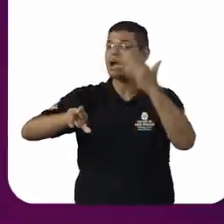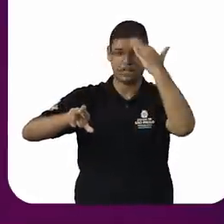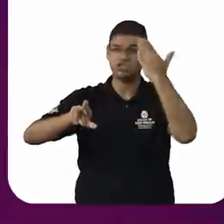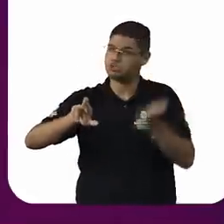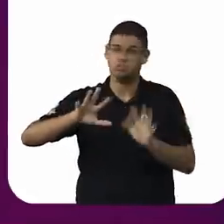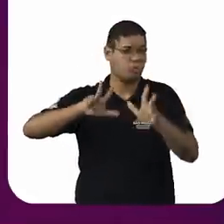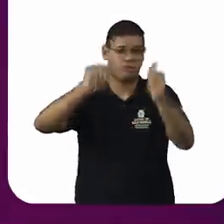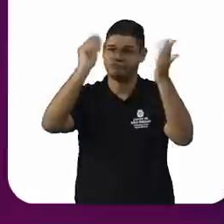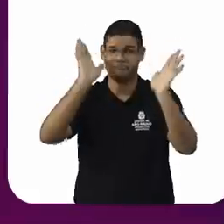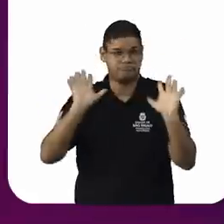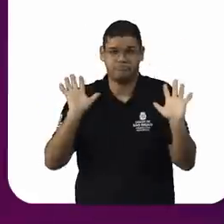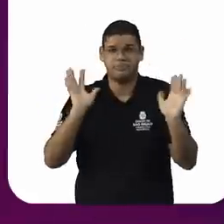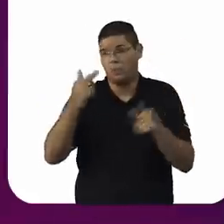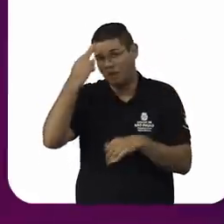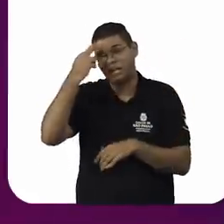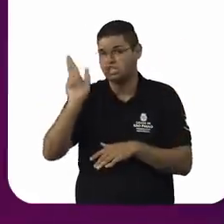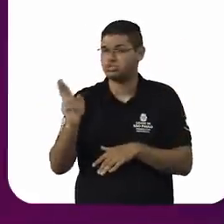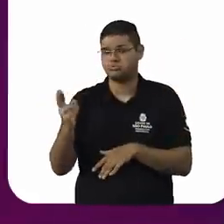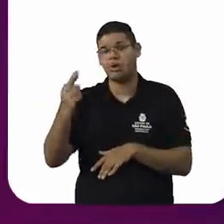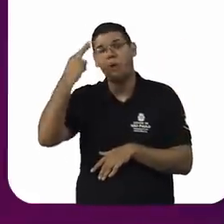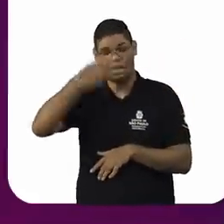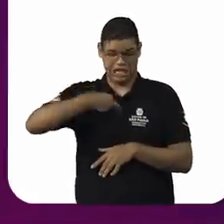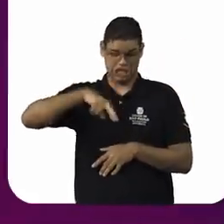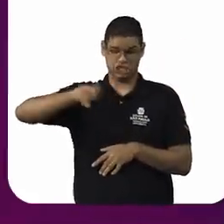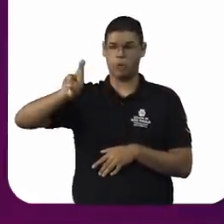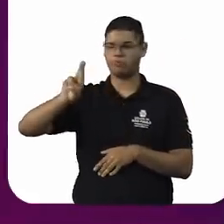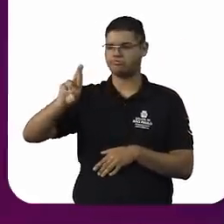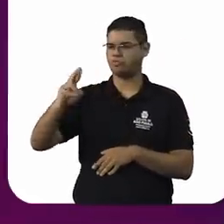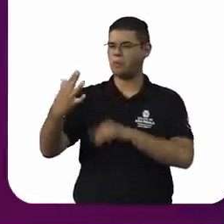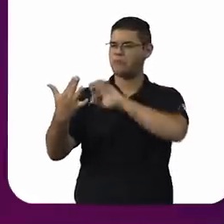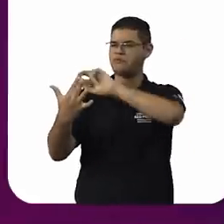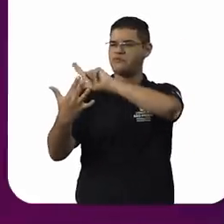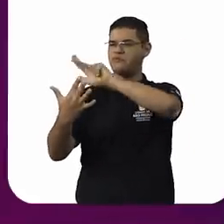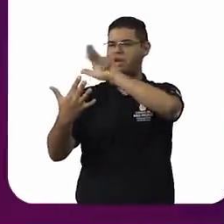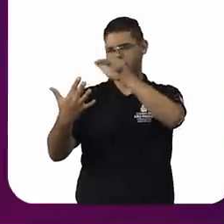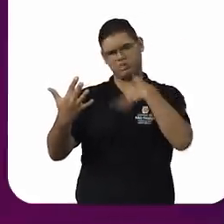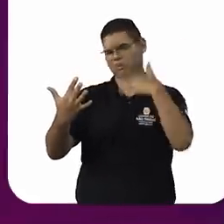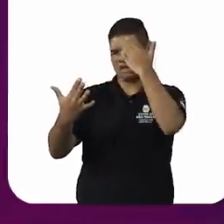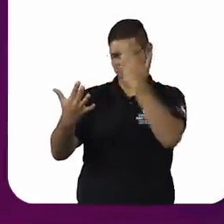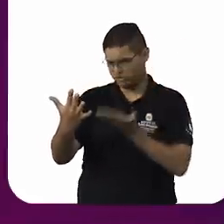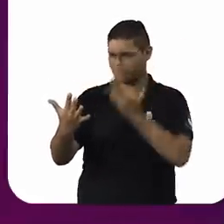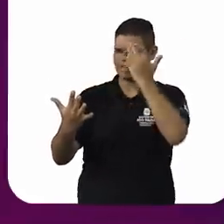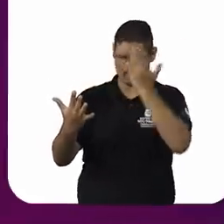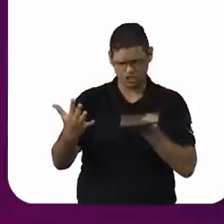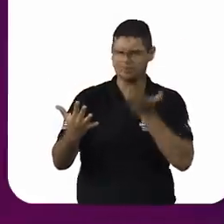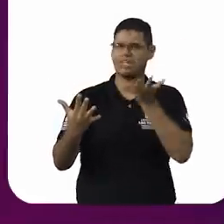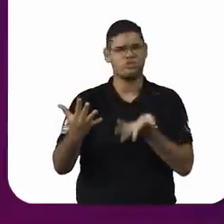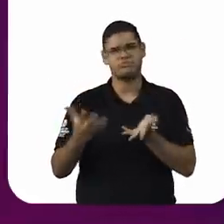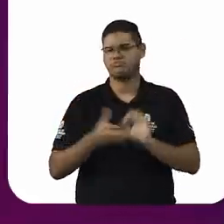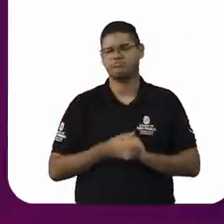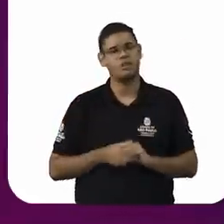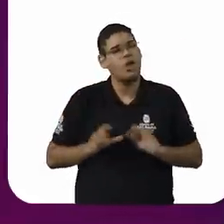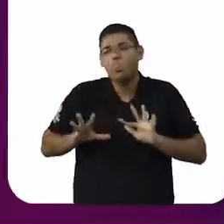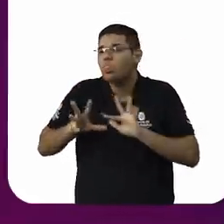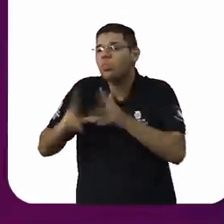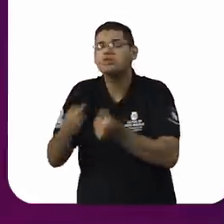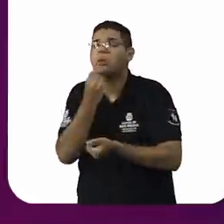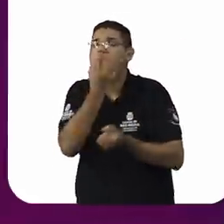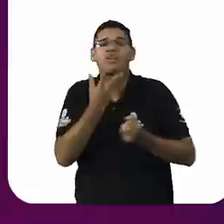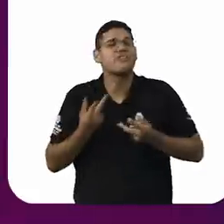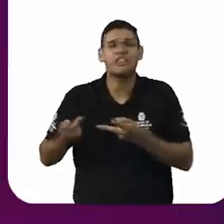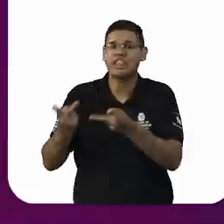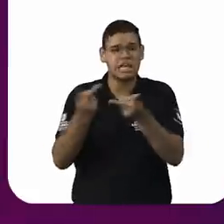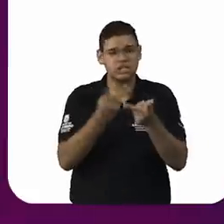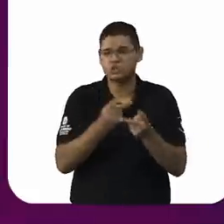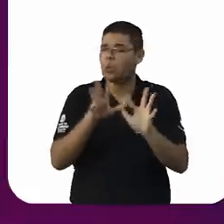papel, ela tem a ver com o sentimento religioso, com subjetividade, para mim todas as religiões são bem-vindas, desde